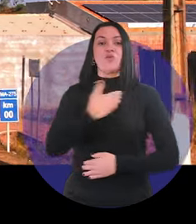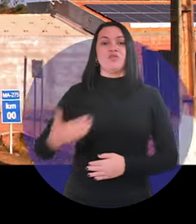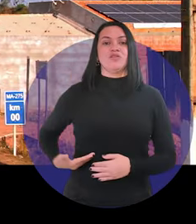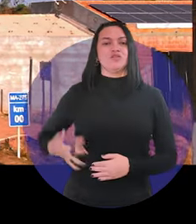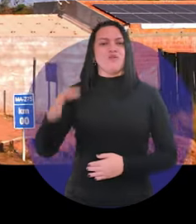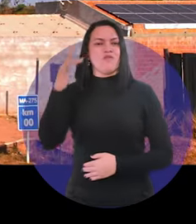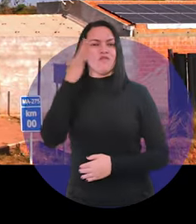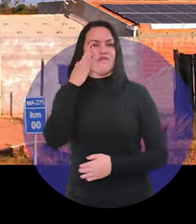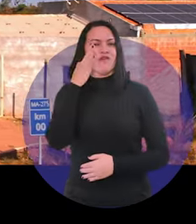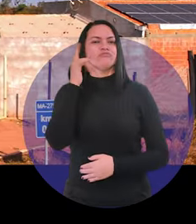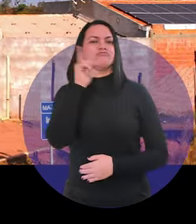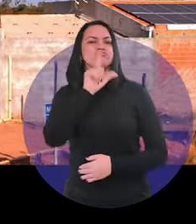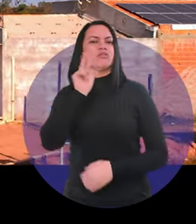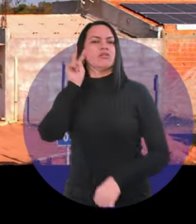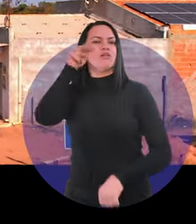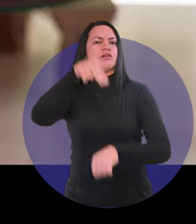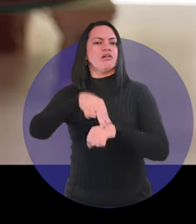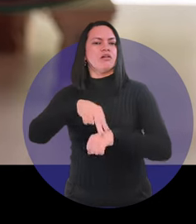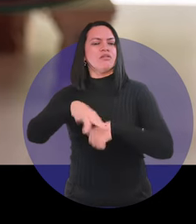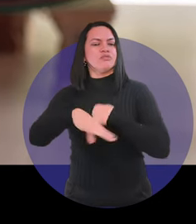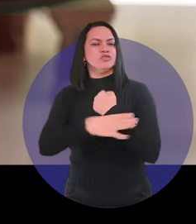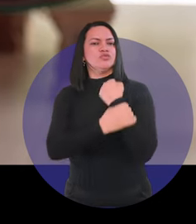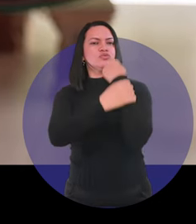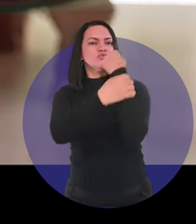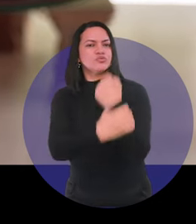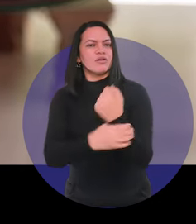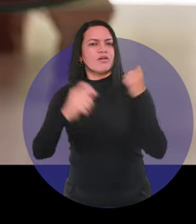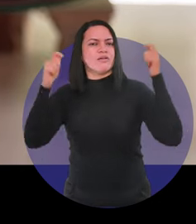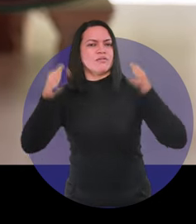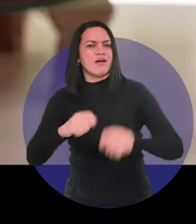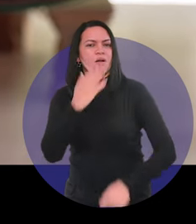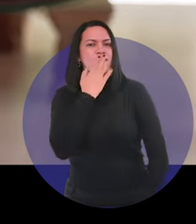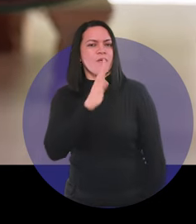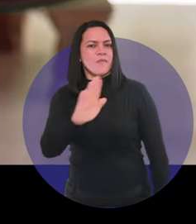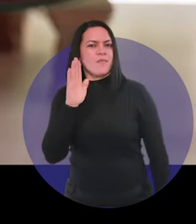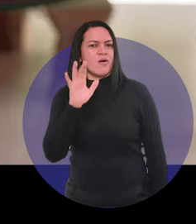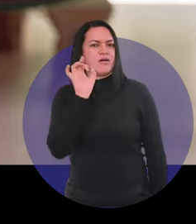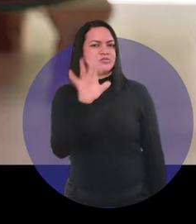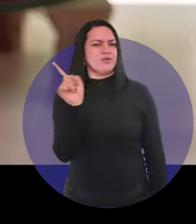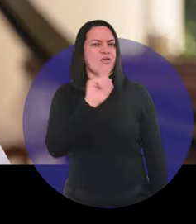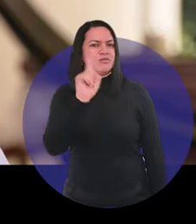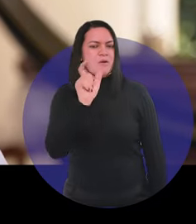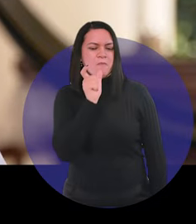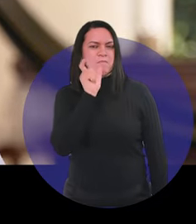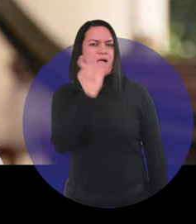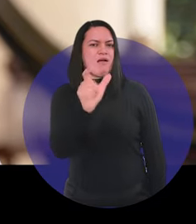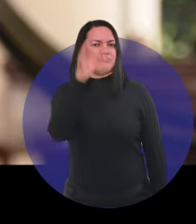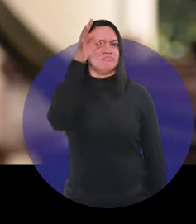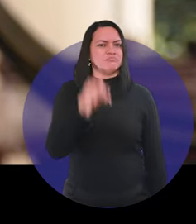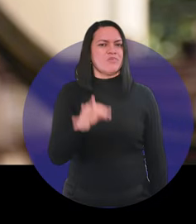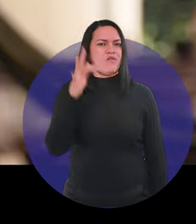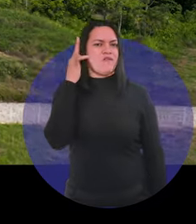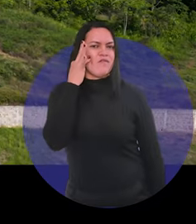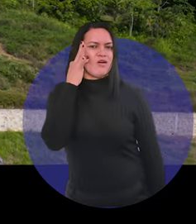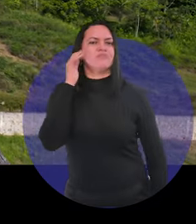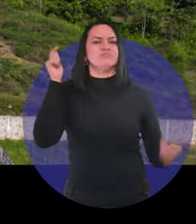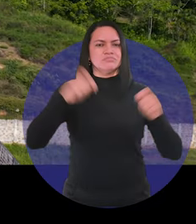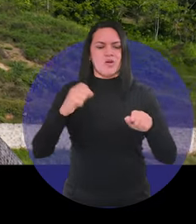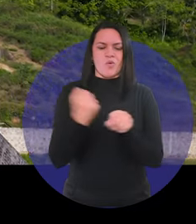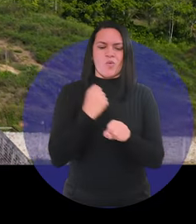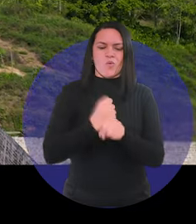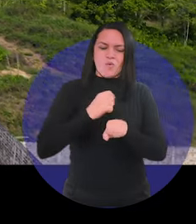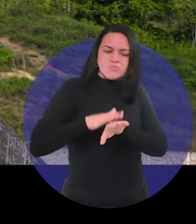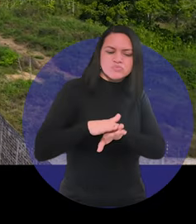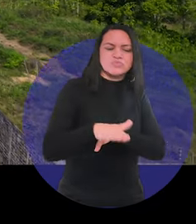governador Flávio Dino veio aqui e nos garantiu, ele não só prometeu, mas a palavra dele ficou como uma garantia pela